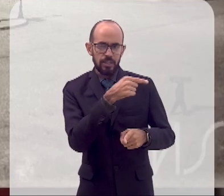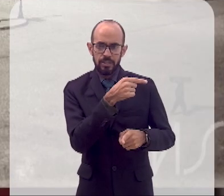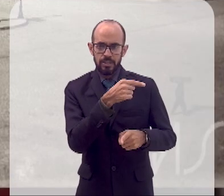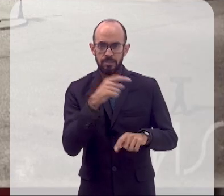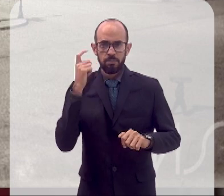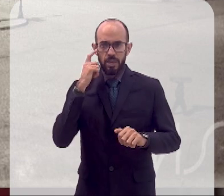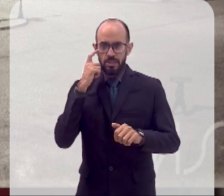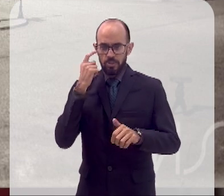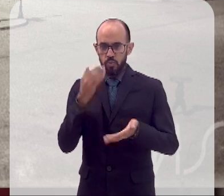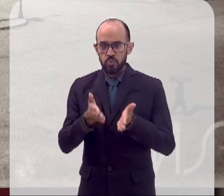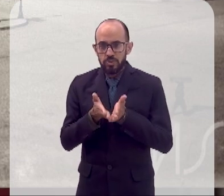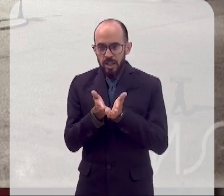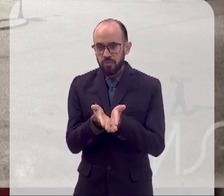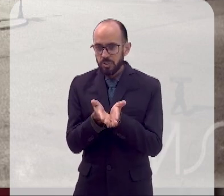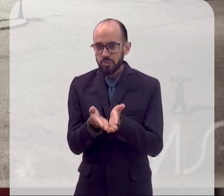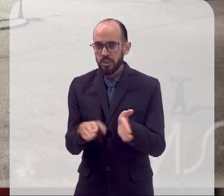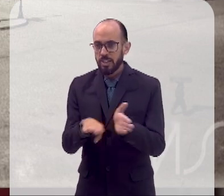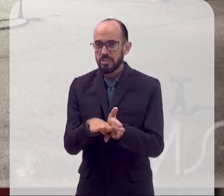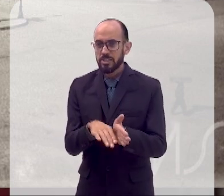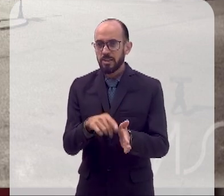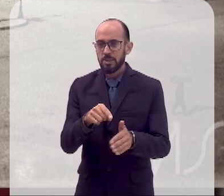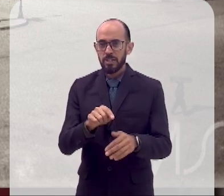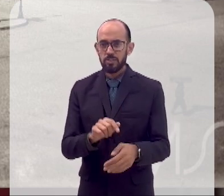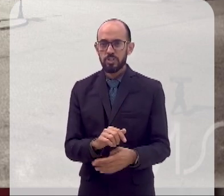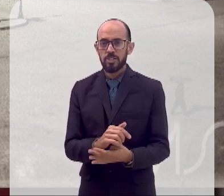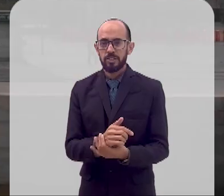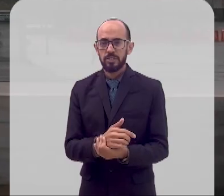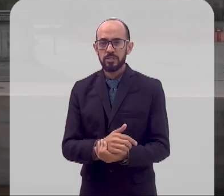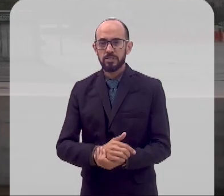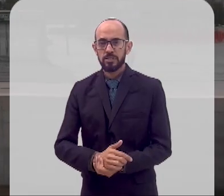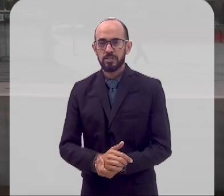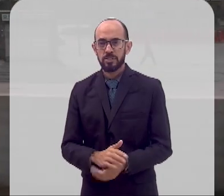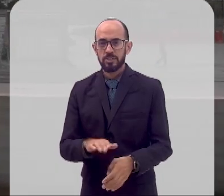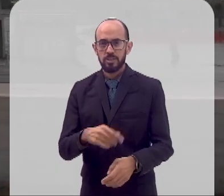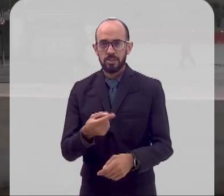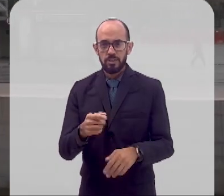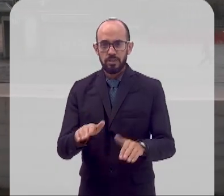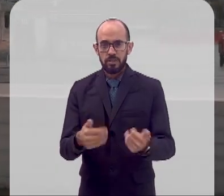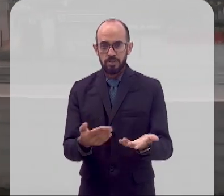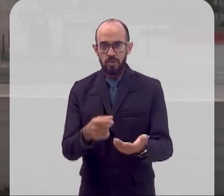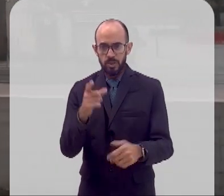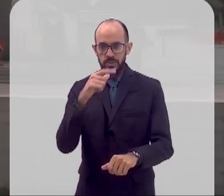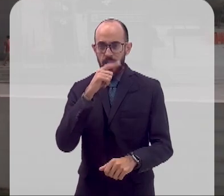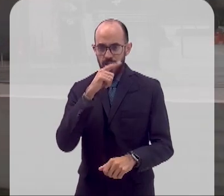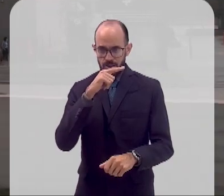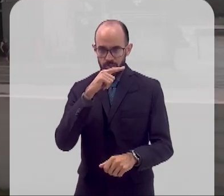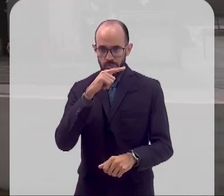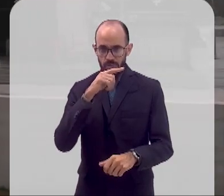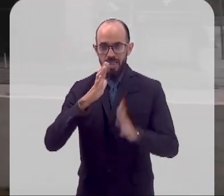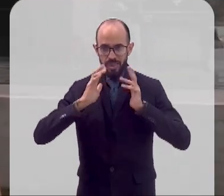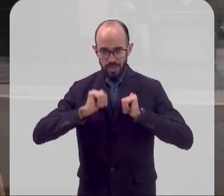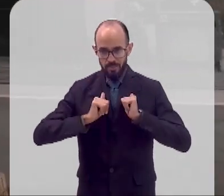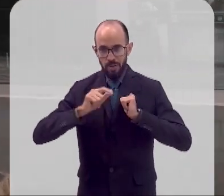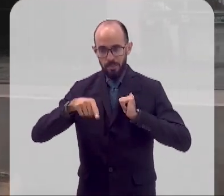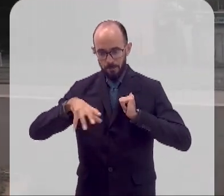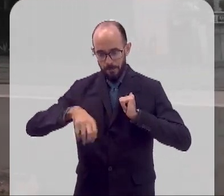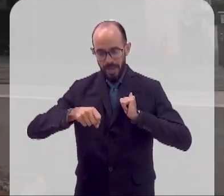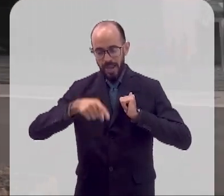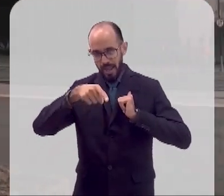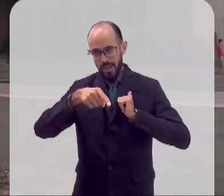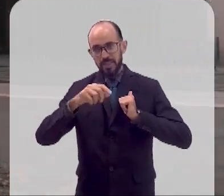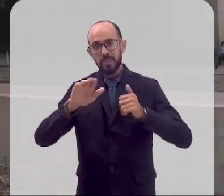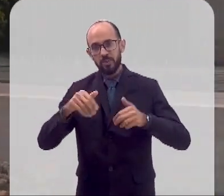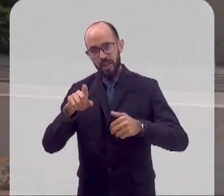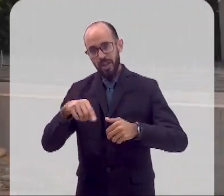imagina, os navios chegavam aqui. O marinheiro ia ter que andar tanto para buscar essa água potável que não dava, né?